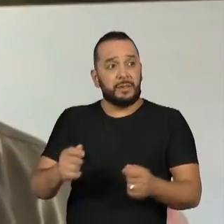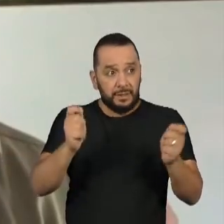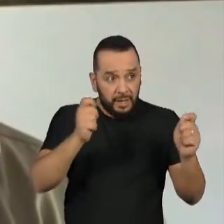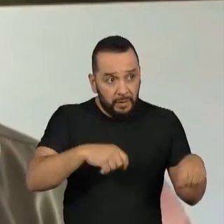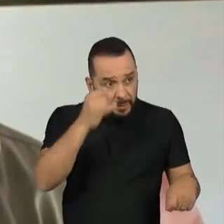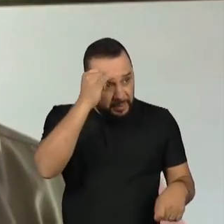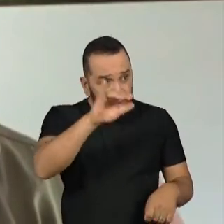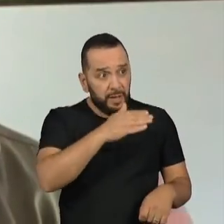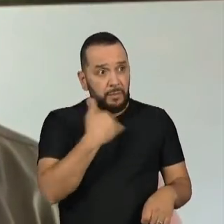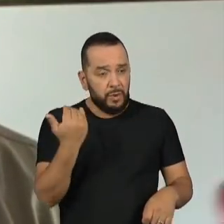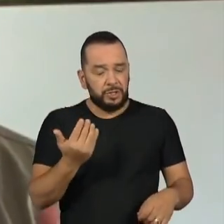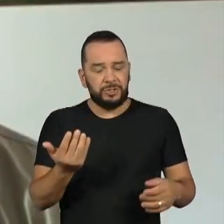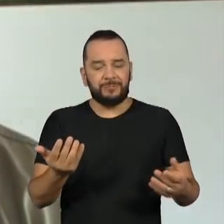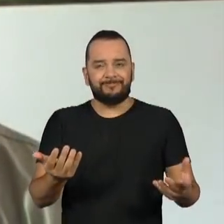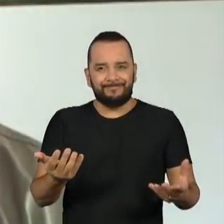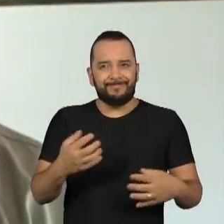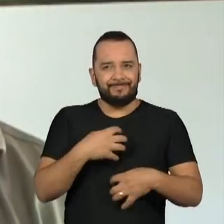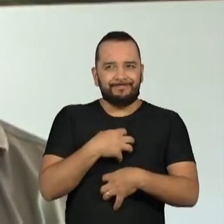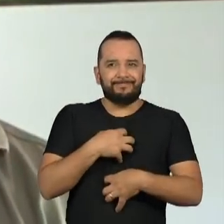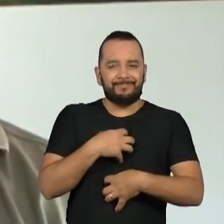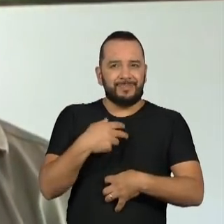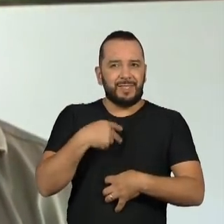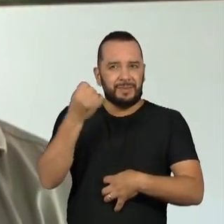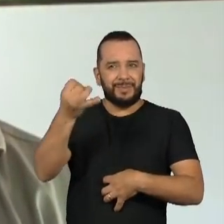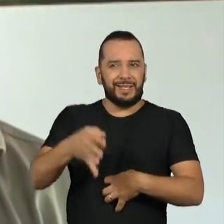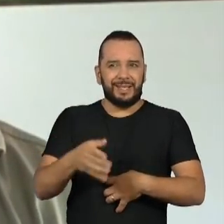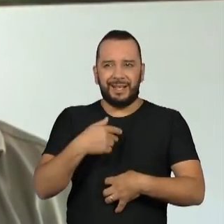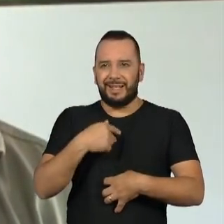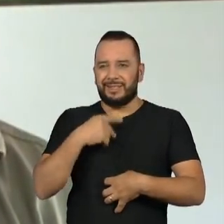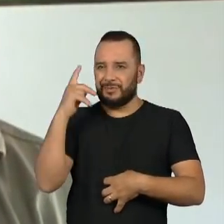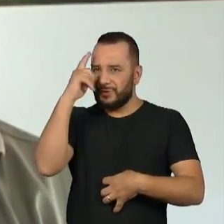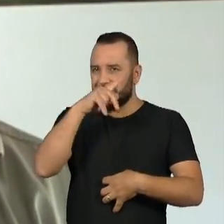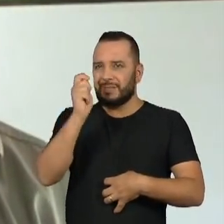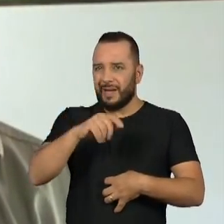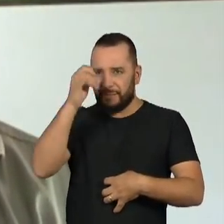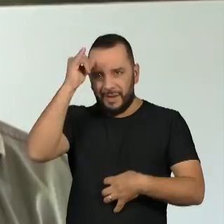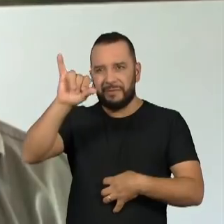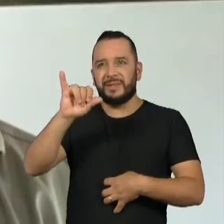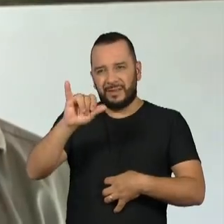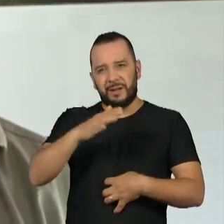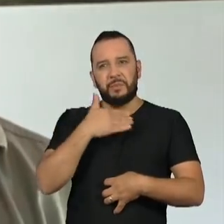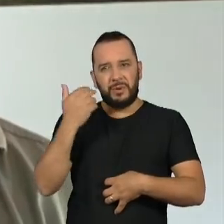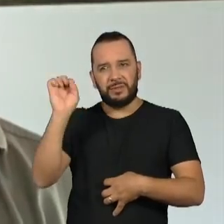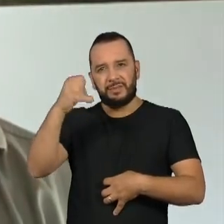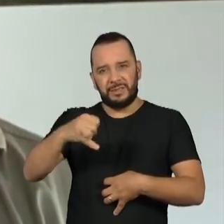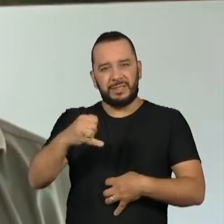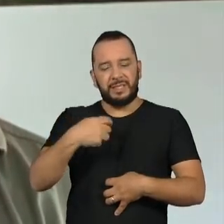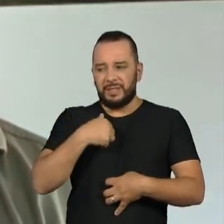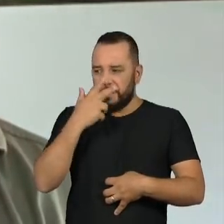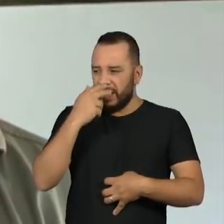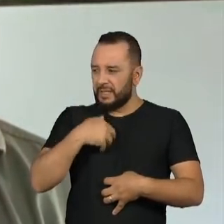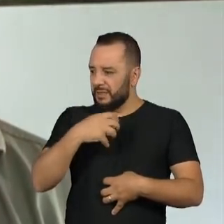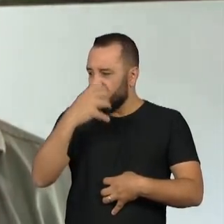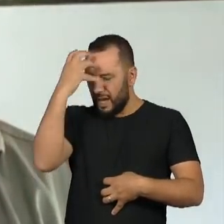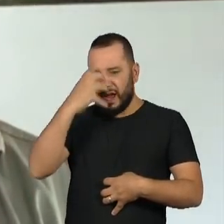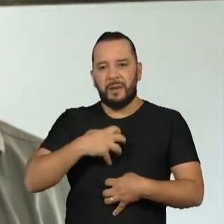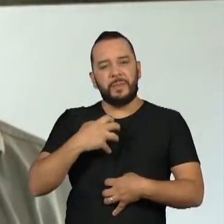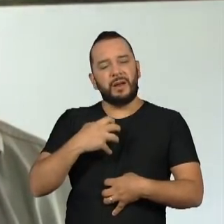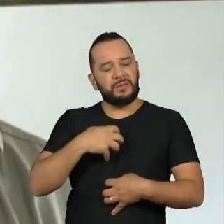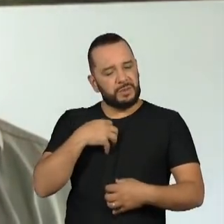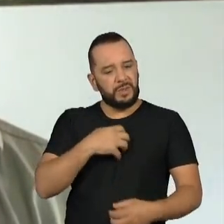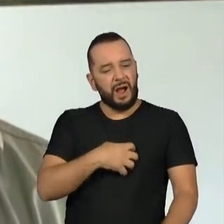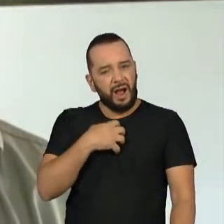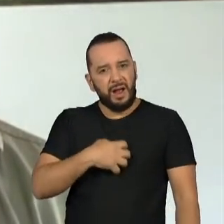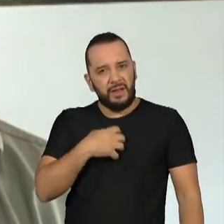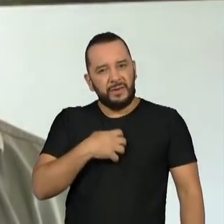Falar disso é um negócio meio esquisito. Me dá uma certa raiva. Porque poderia ter sido evitado